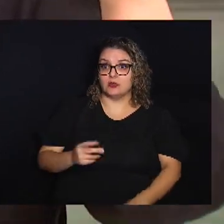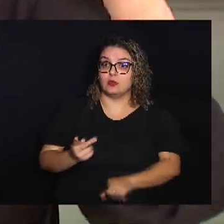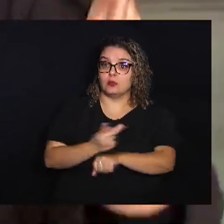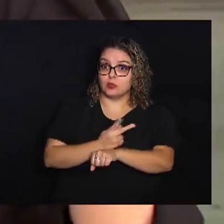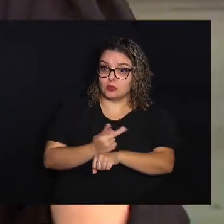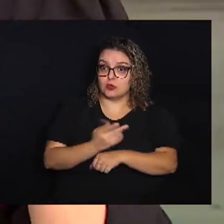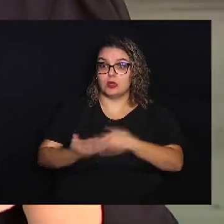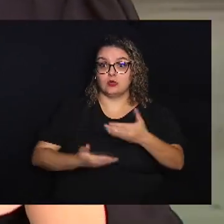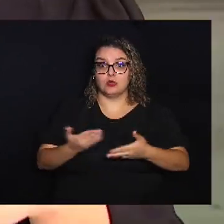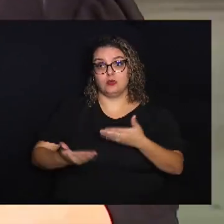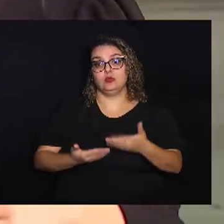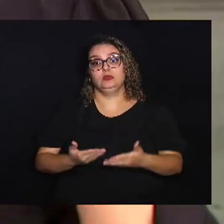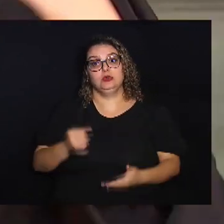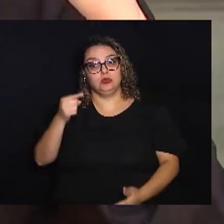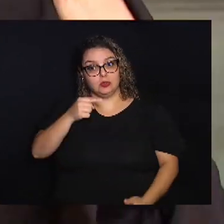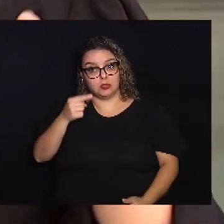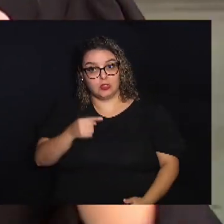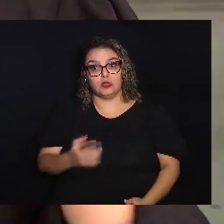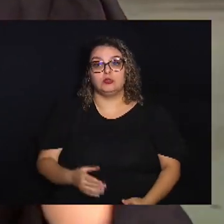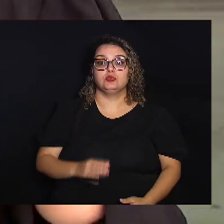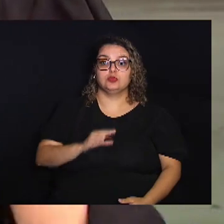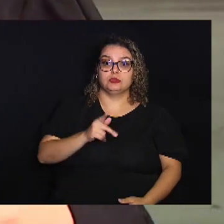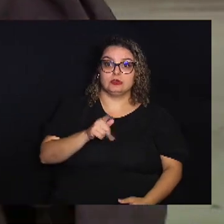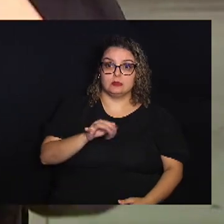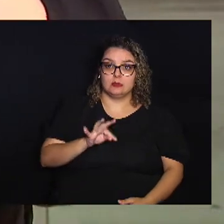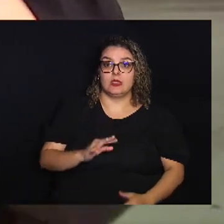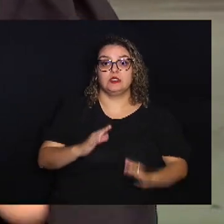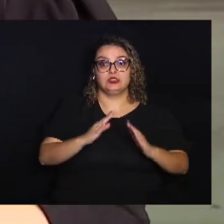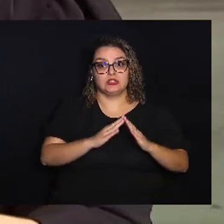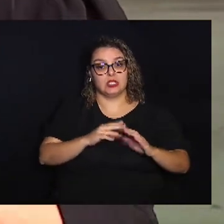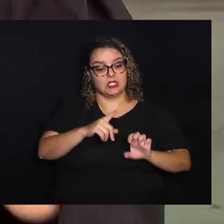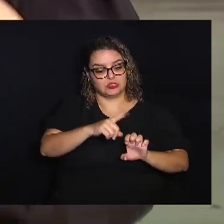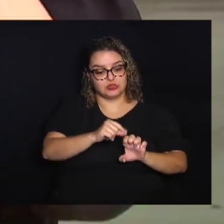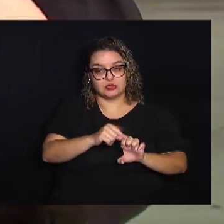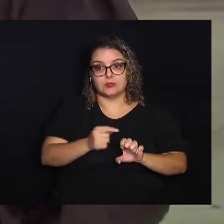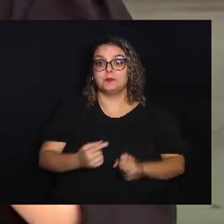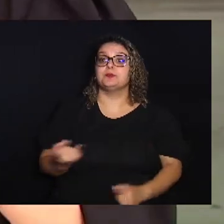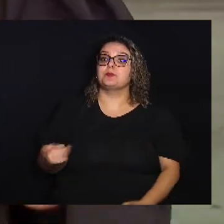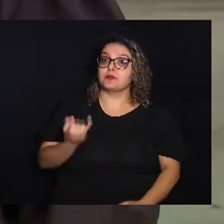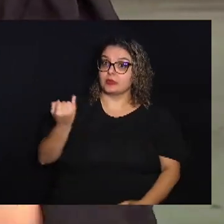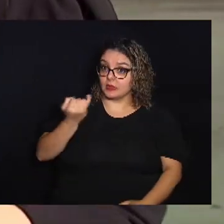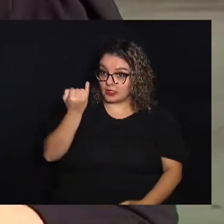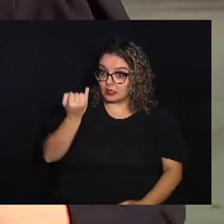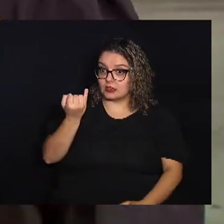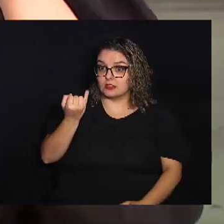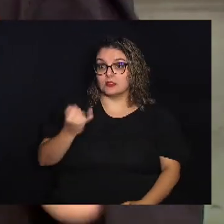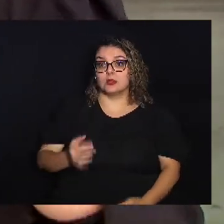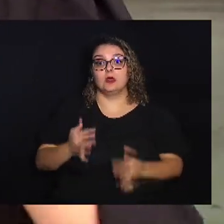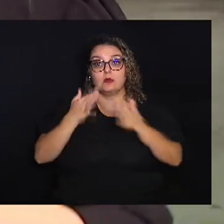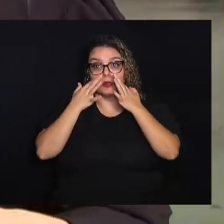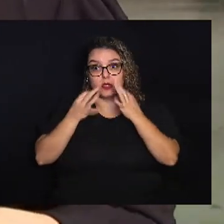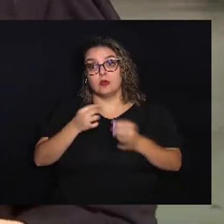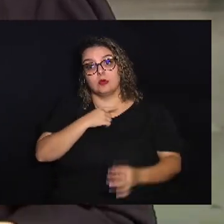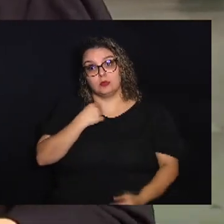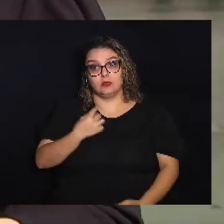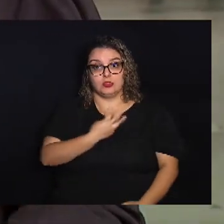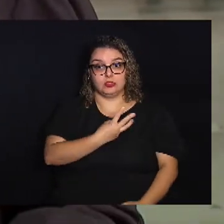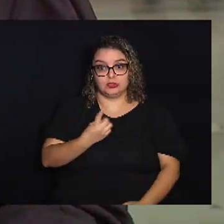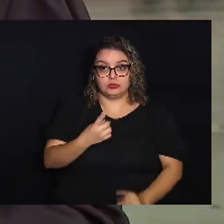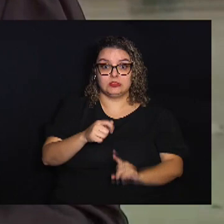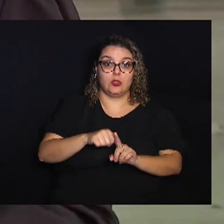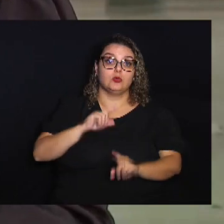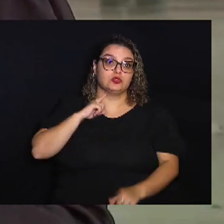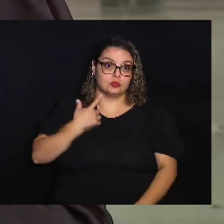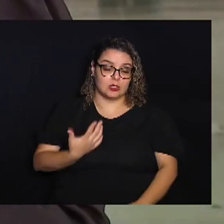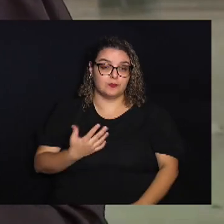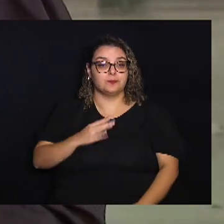esse serviço também no CEPAT, na casa do empreendedor e é importante se ater a esse prazo, 31 de maio